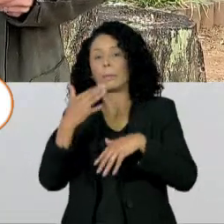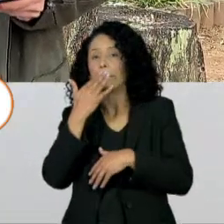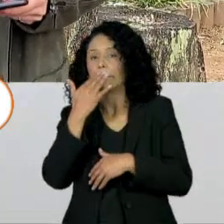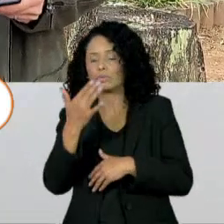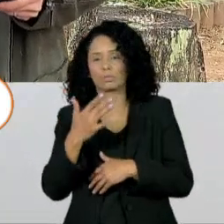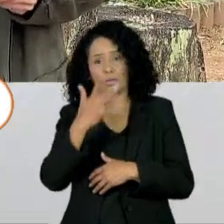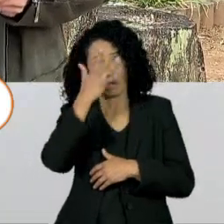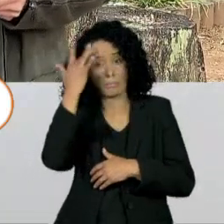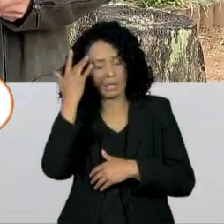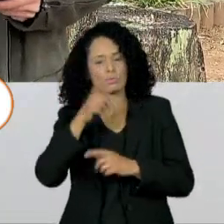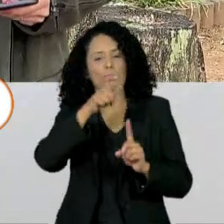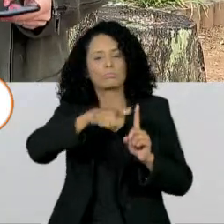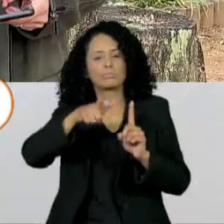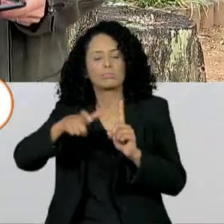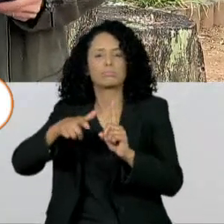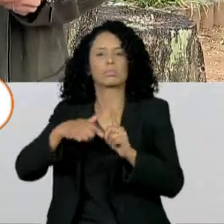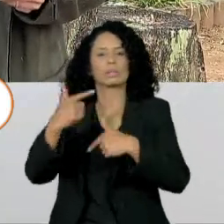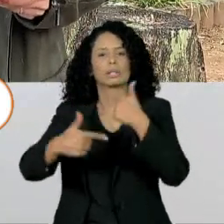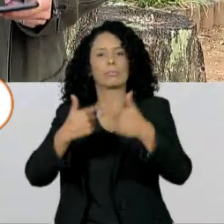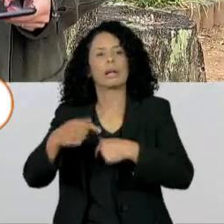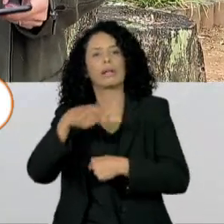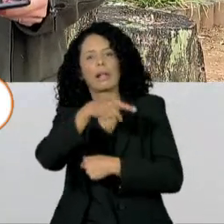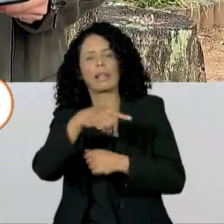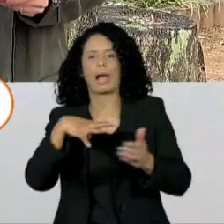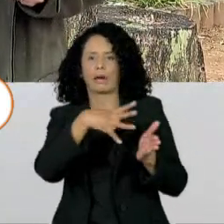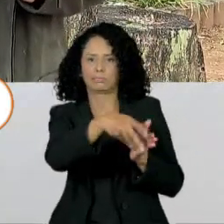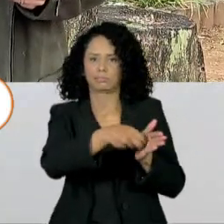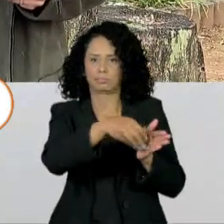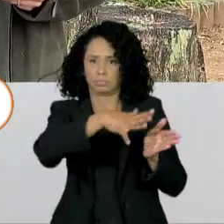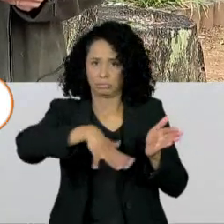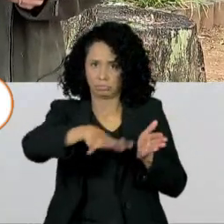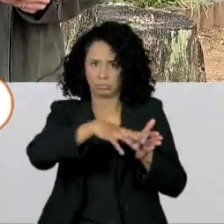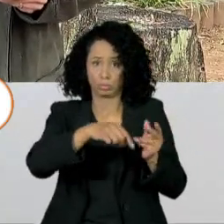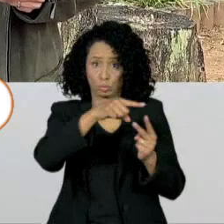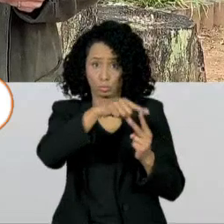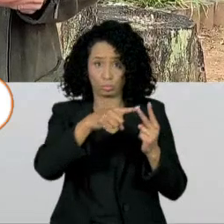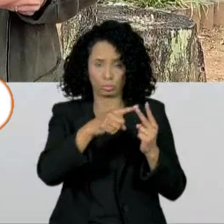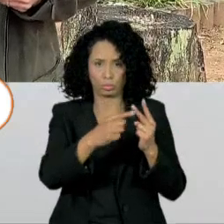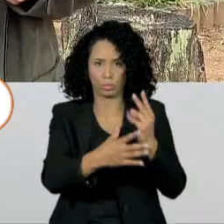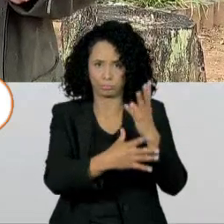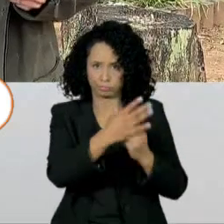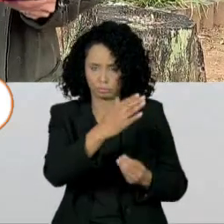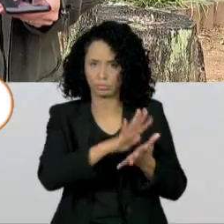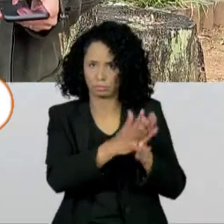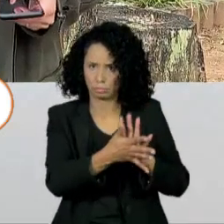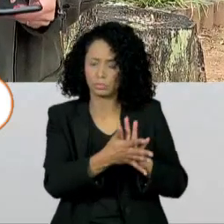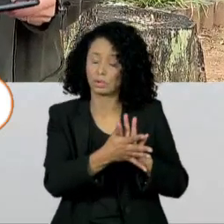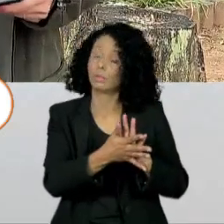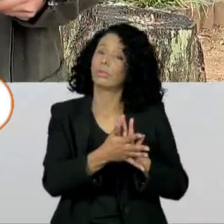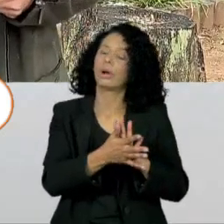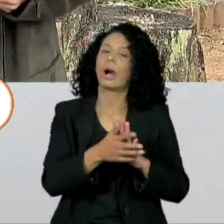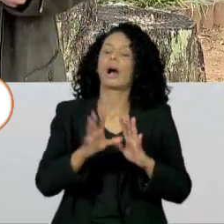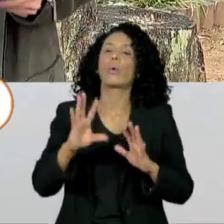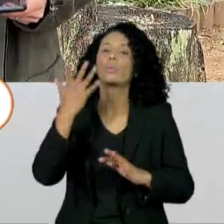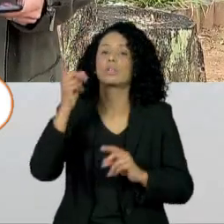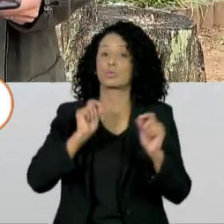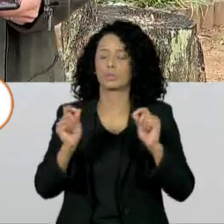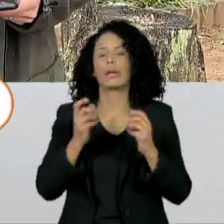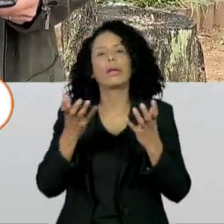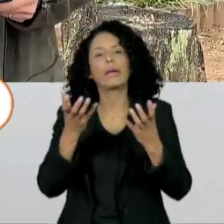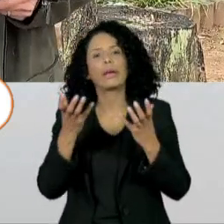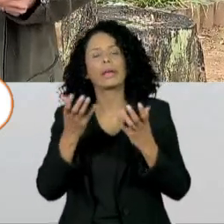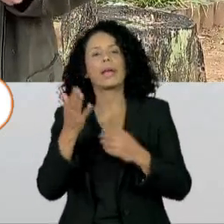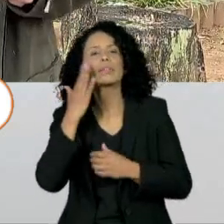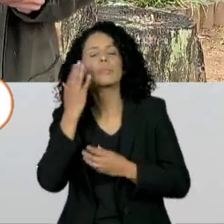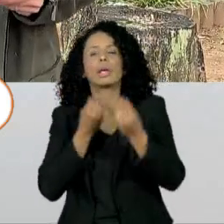na região onde Bruno e Dom foram assassinados. O objetivo da comissão é ouvir os envolvidos, investigar o